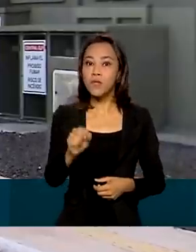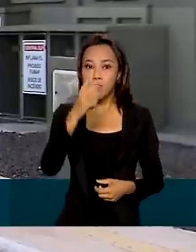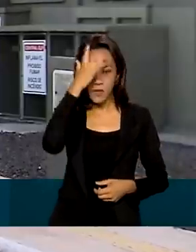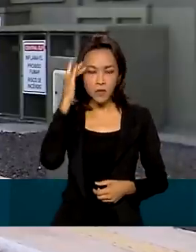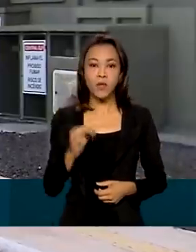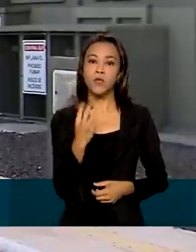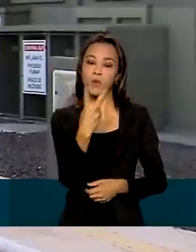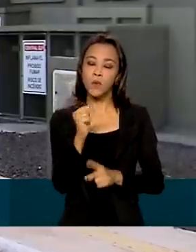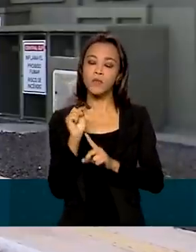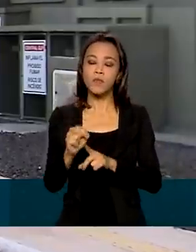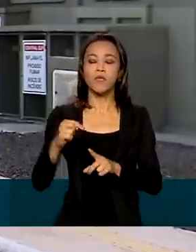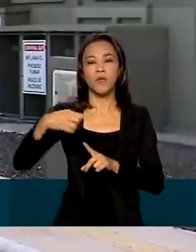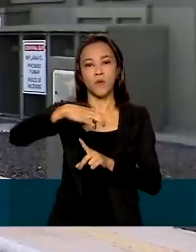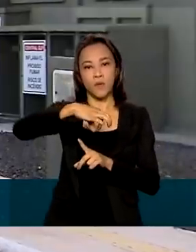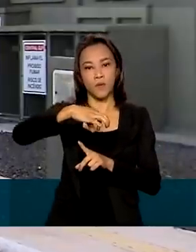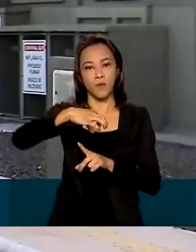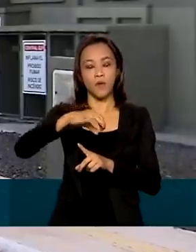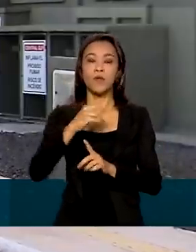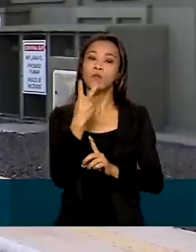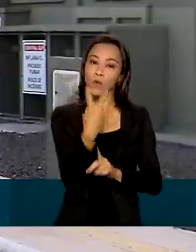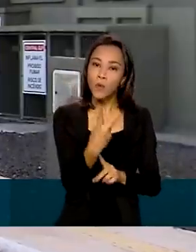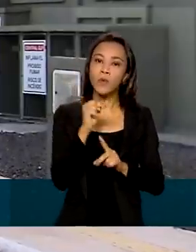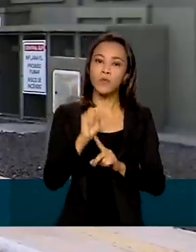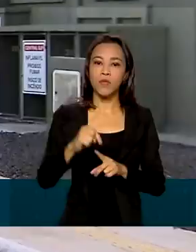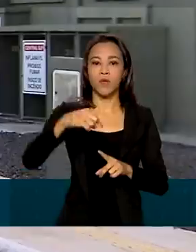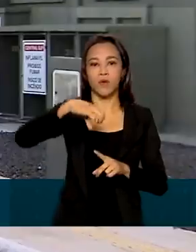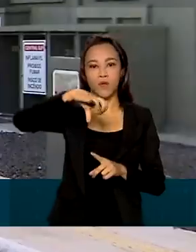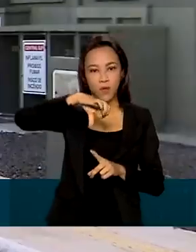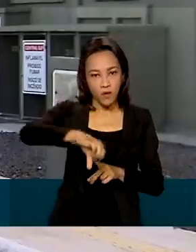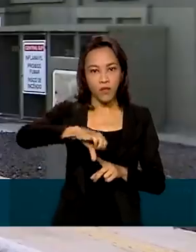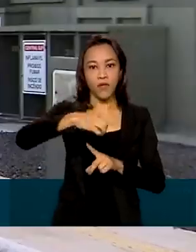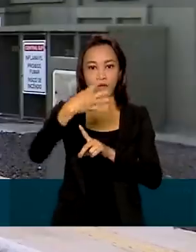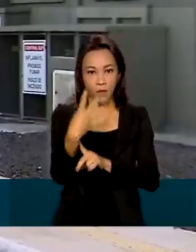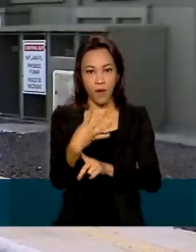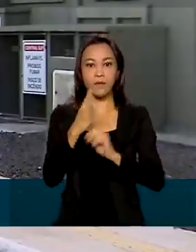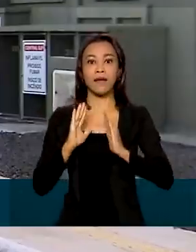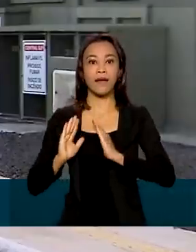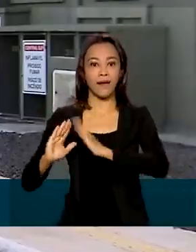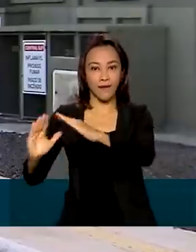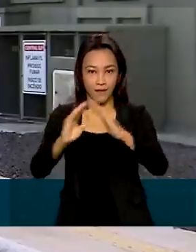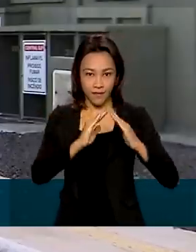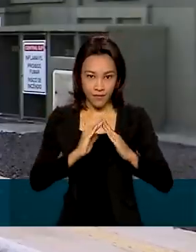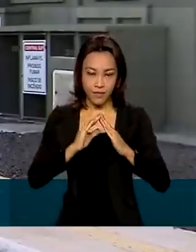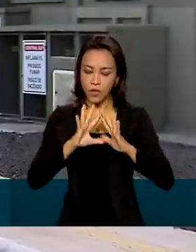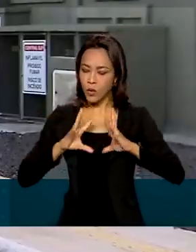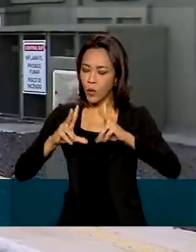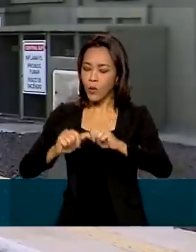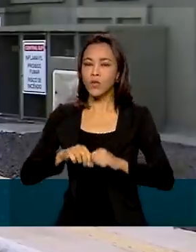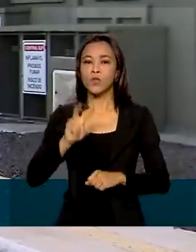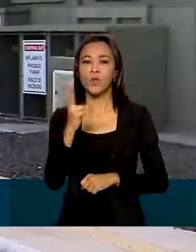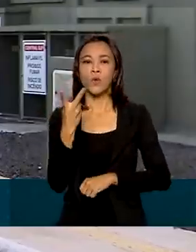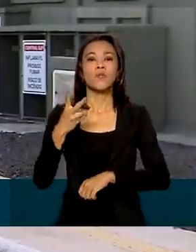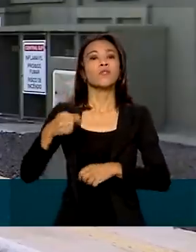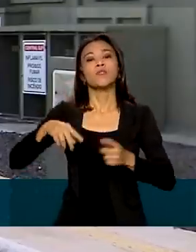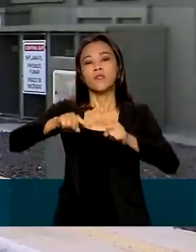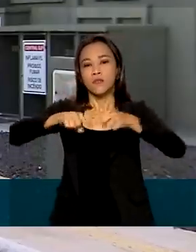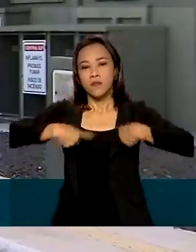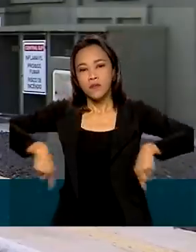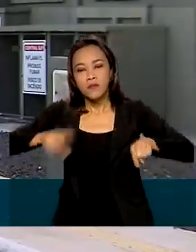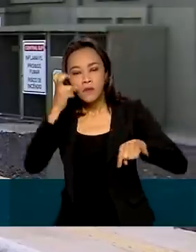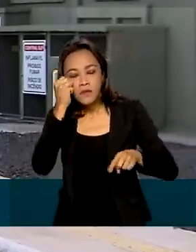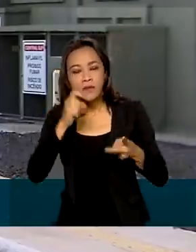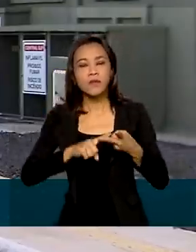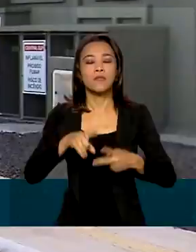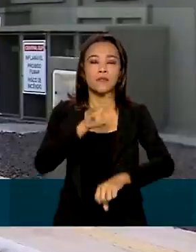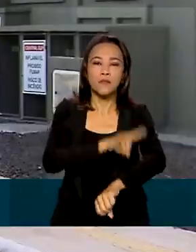.294 moradias. Todas possuem dois quartos, sala, cozinha e banheiro.